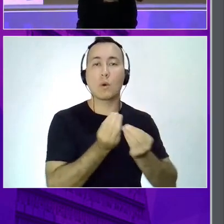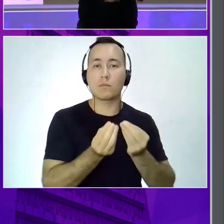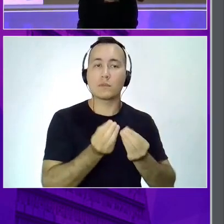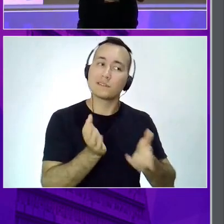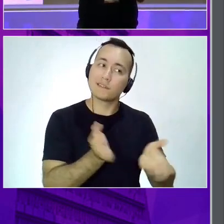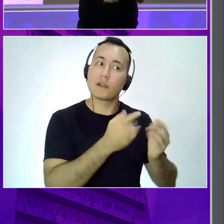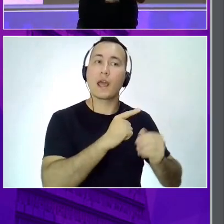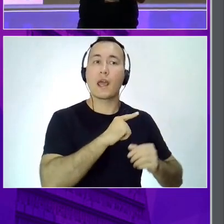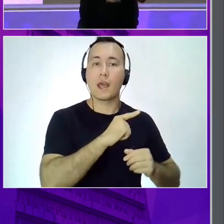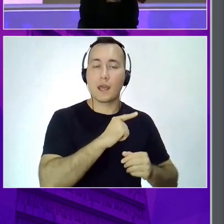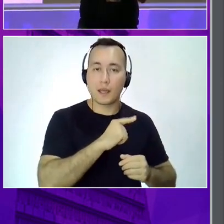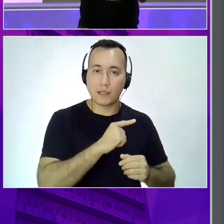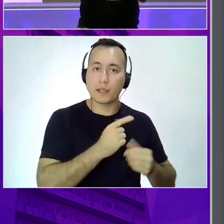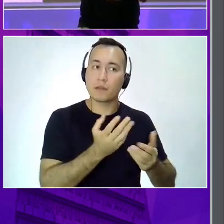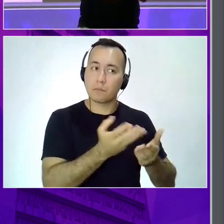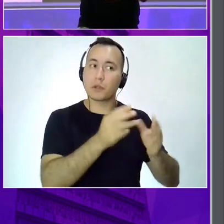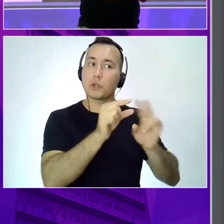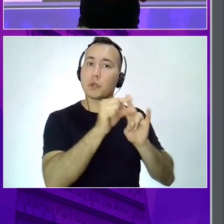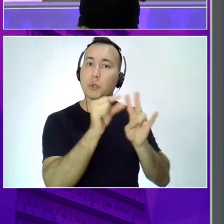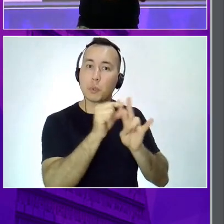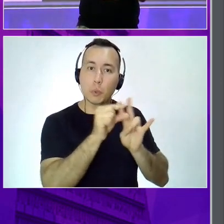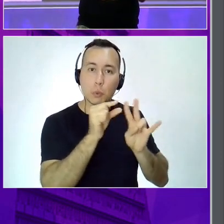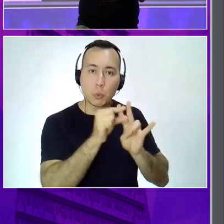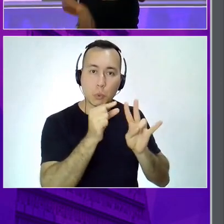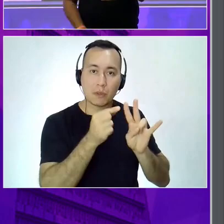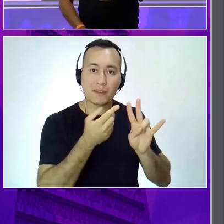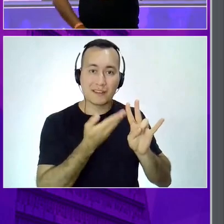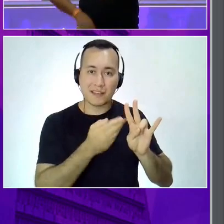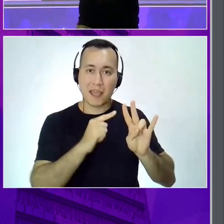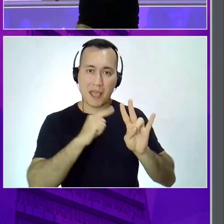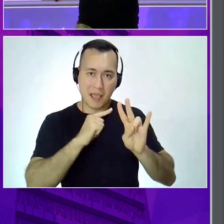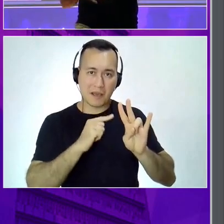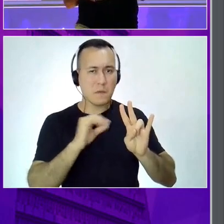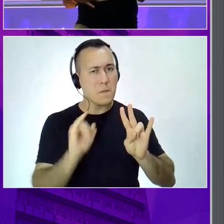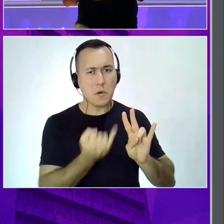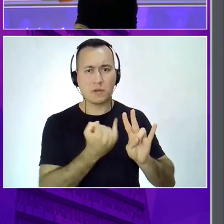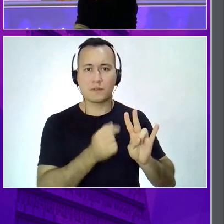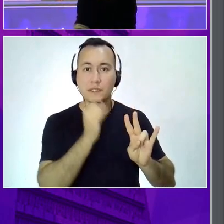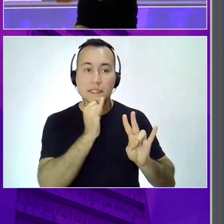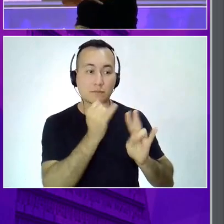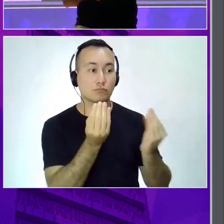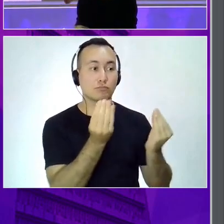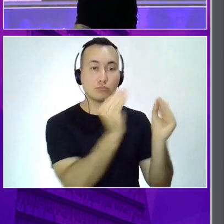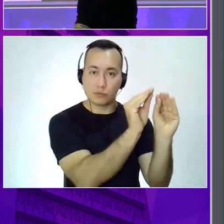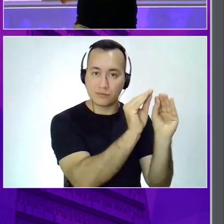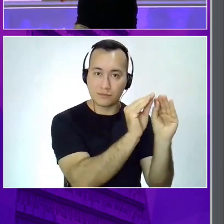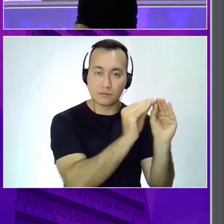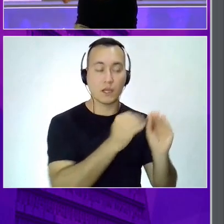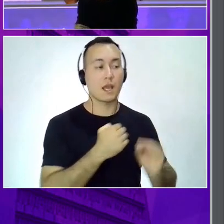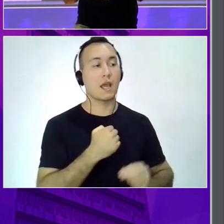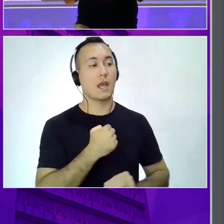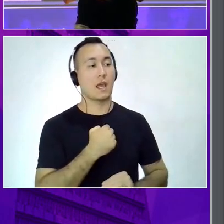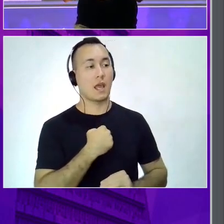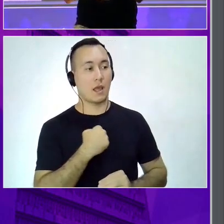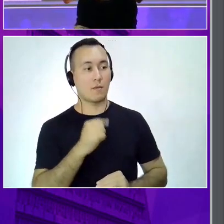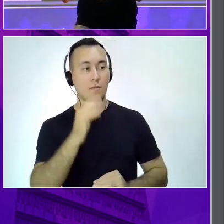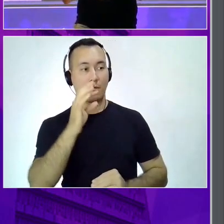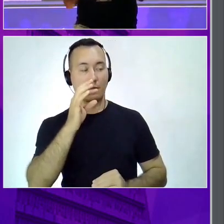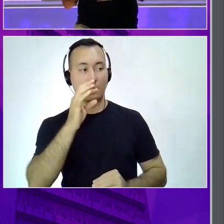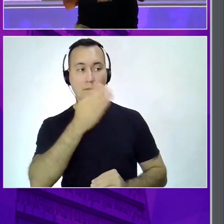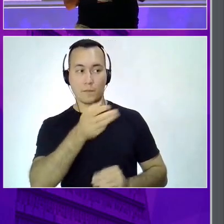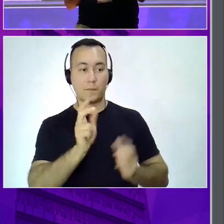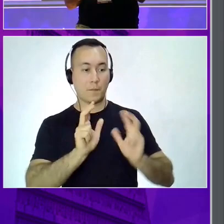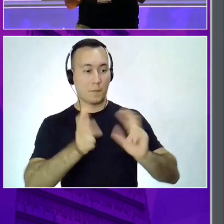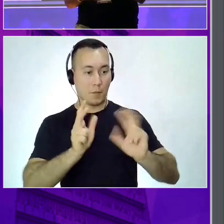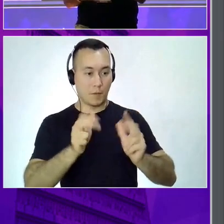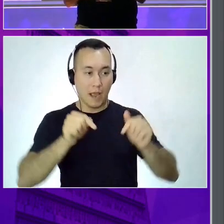em casa, você vai entrar aí no seu LinkedIn e você vai fazer um post dizendo o seguinte, estou acompanhando nessa manhã incrível de